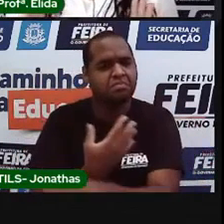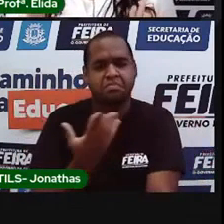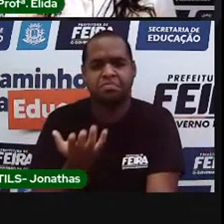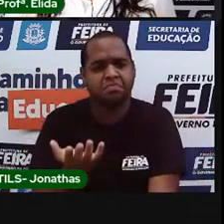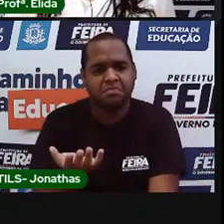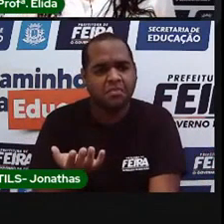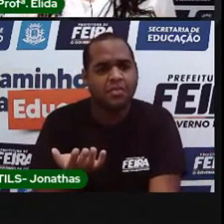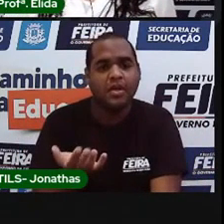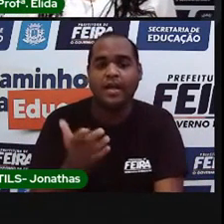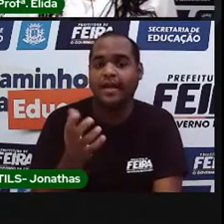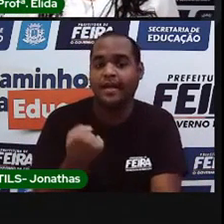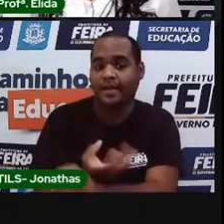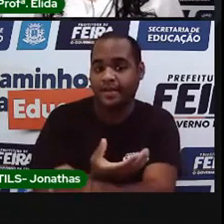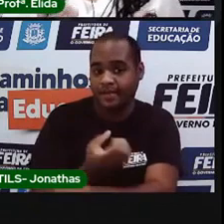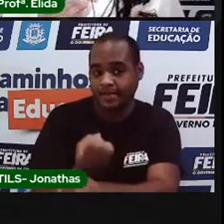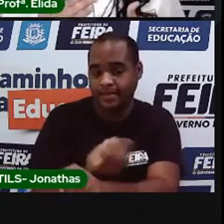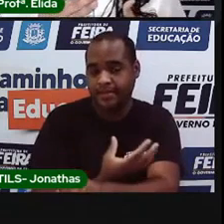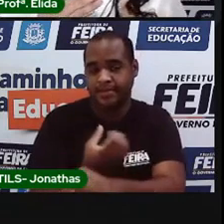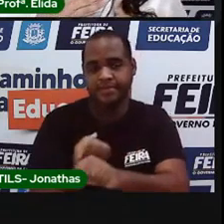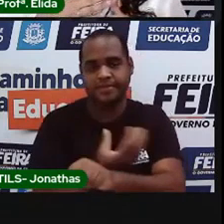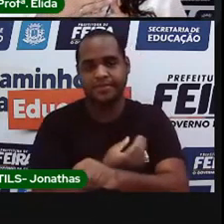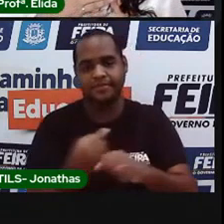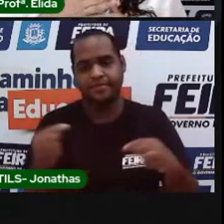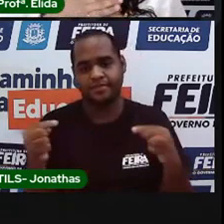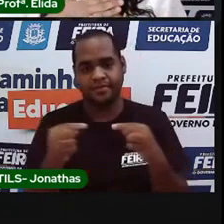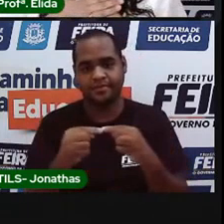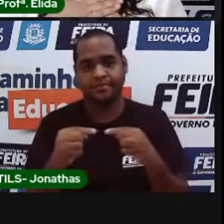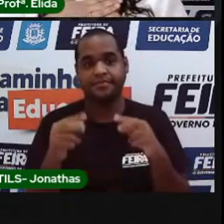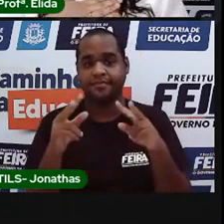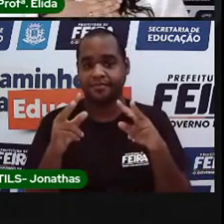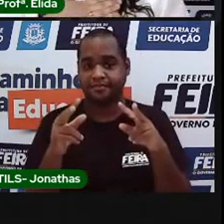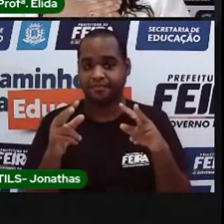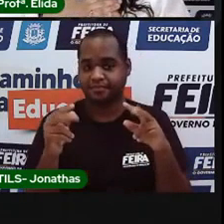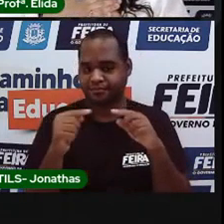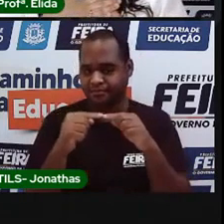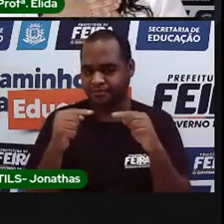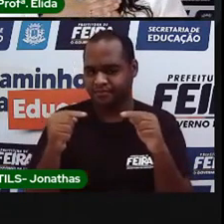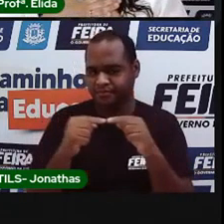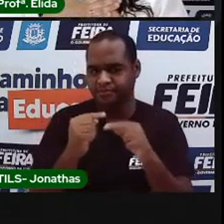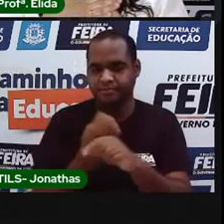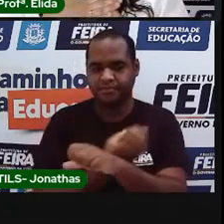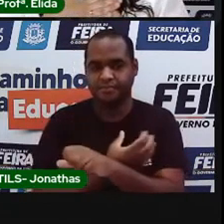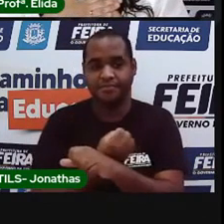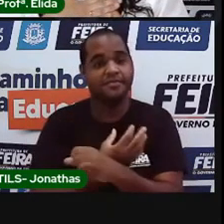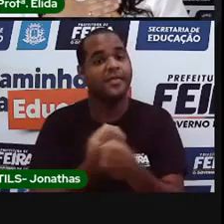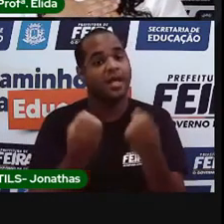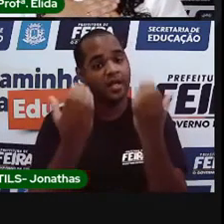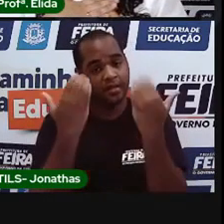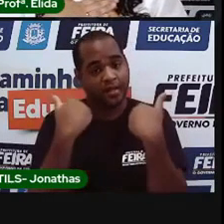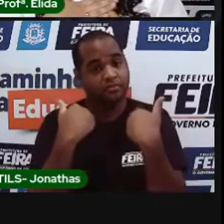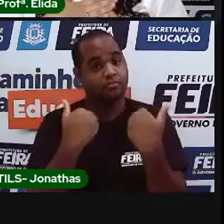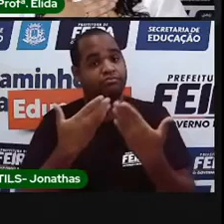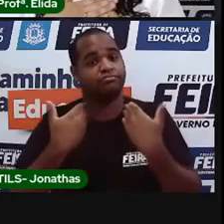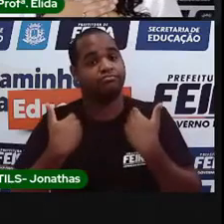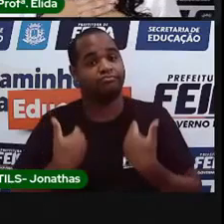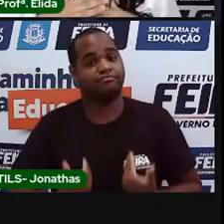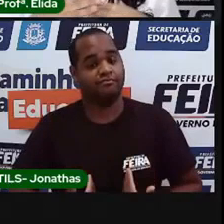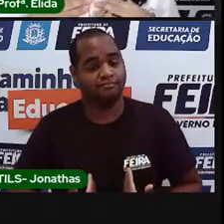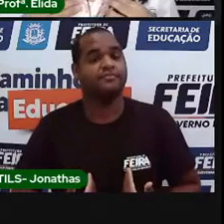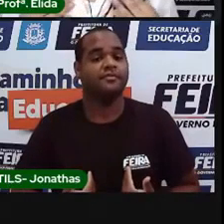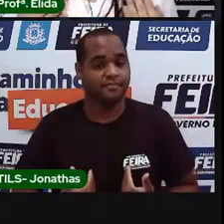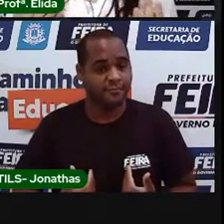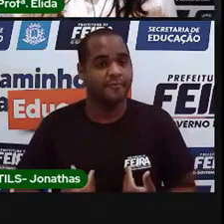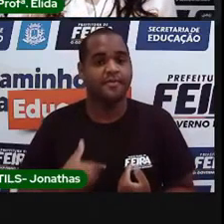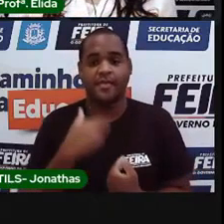As emoções são pedacinhos de nós que ficam aqui dentro, que